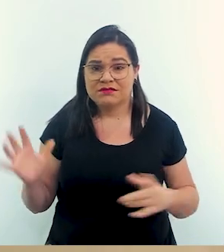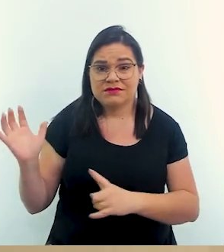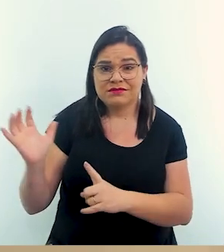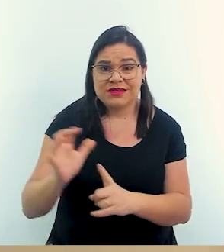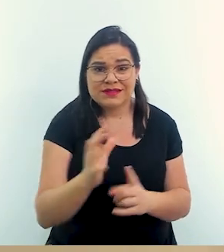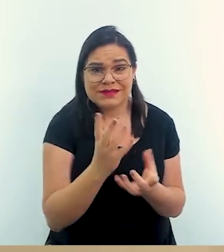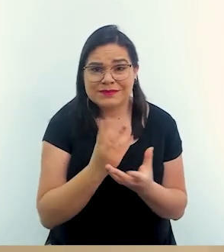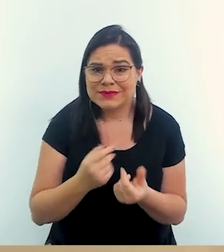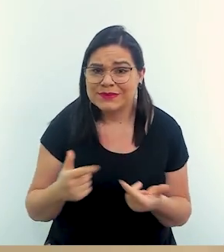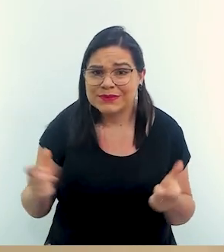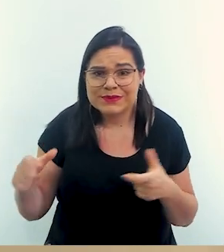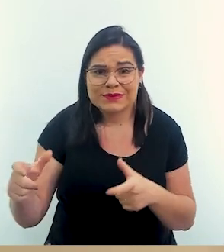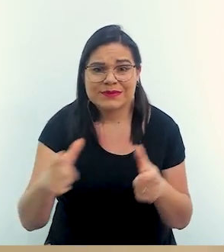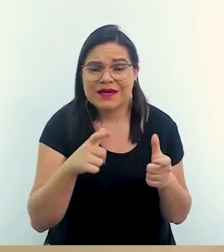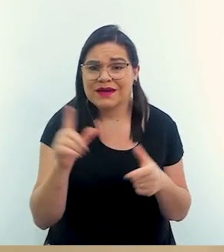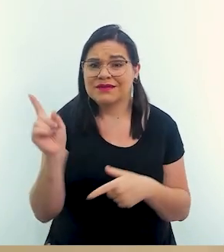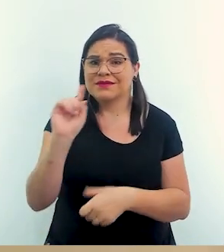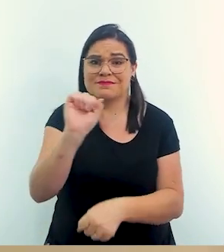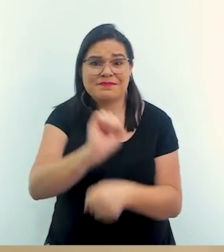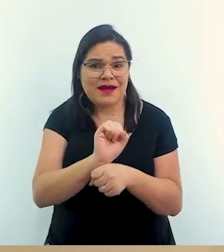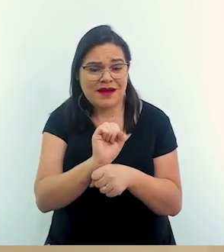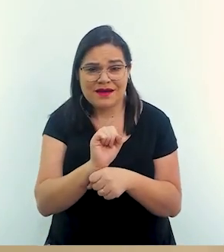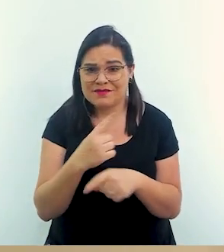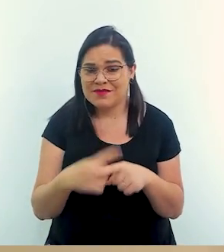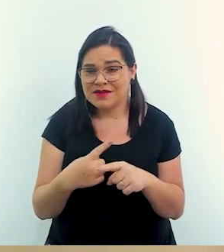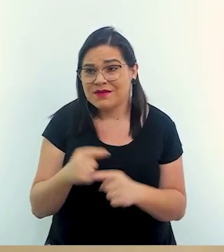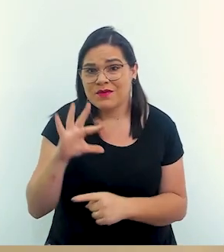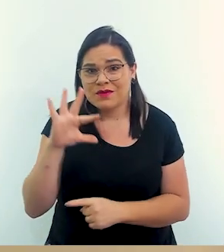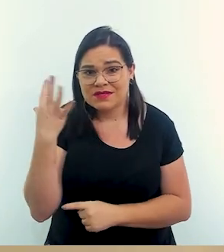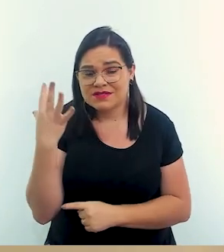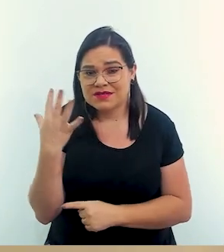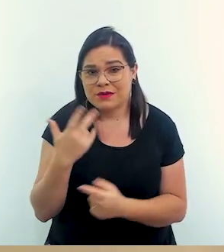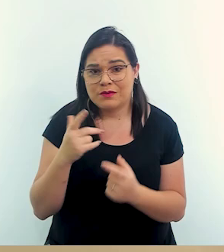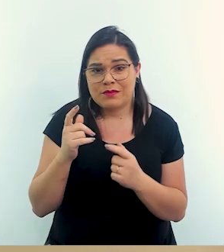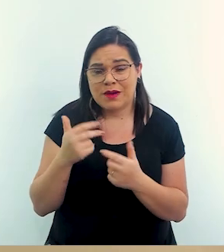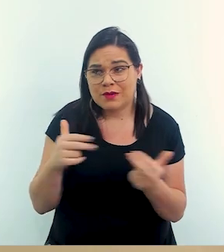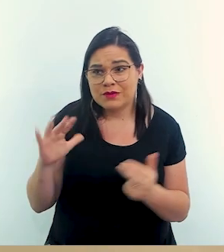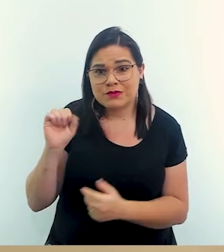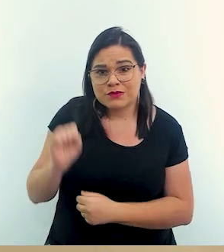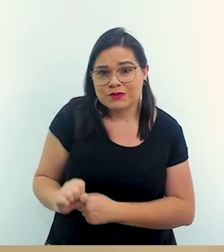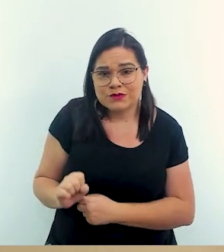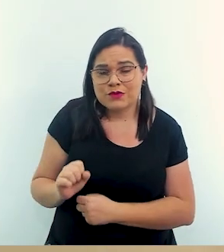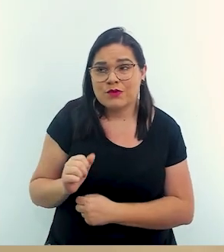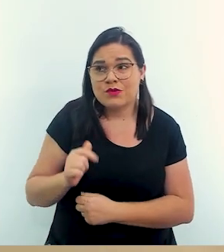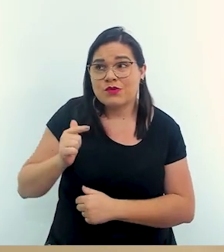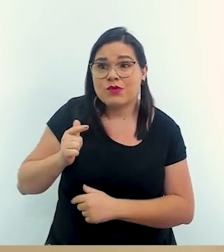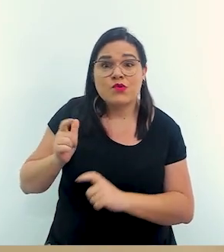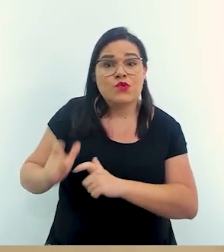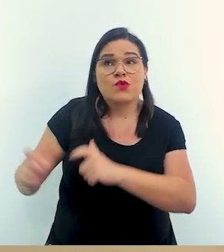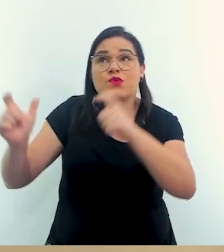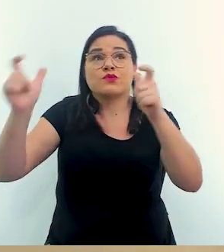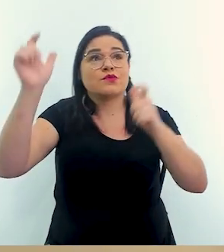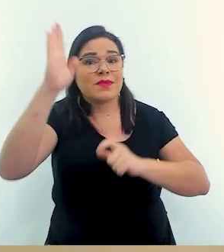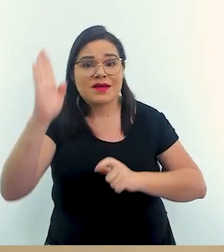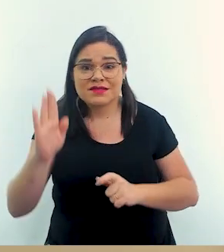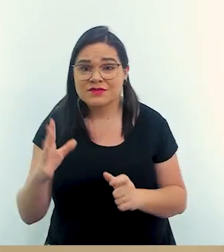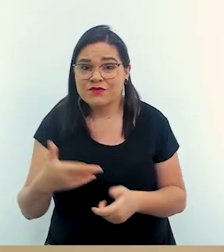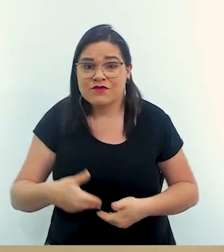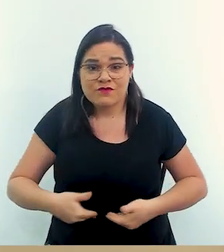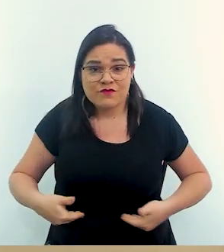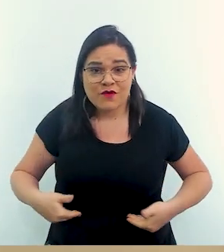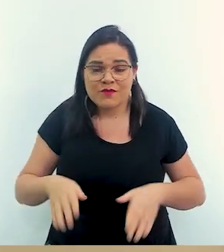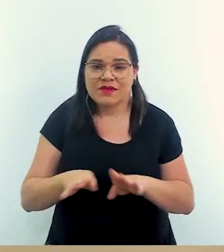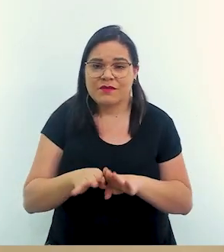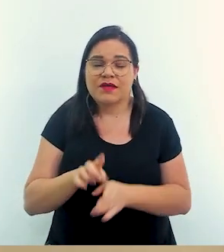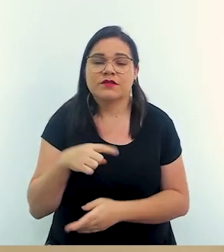tantos lugares e isso não para porque está acontecendo um desastre no sul então essas pessoas em outros lugares continuam tendo